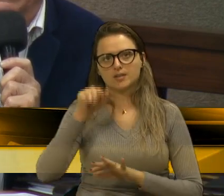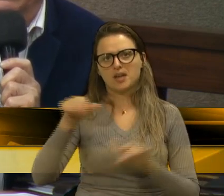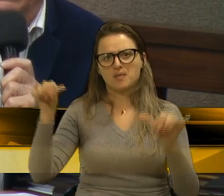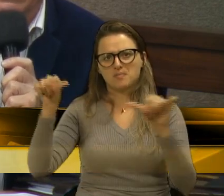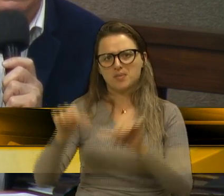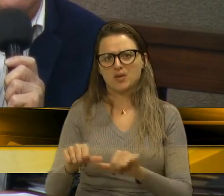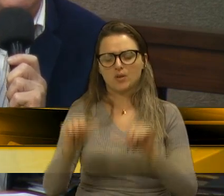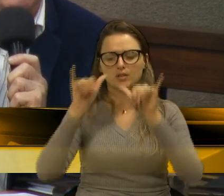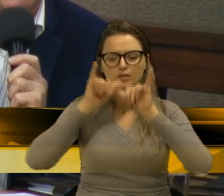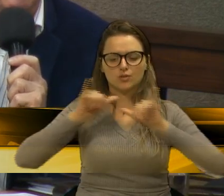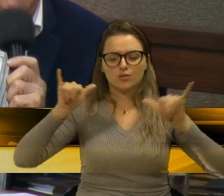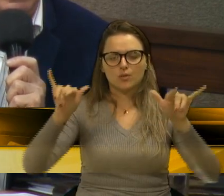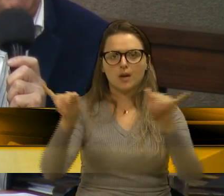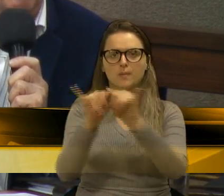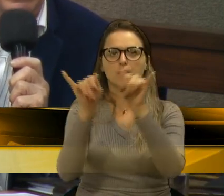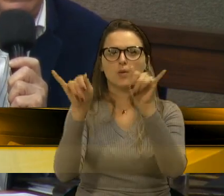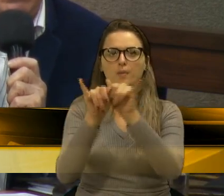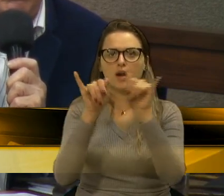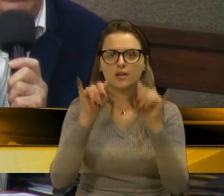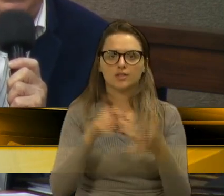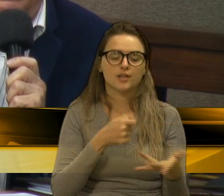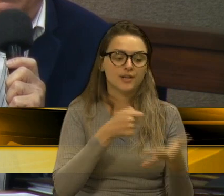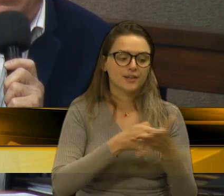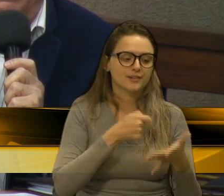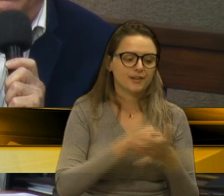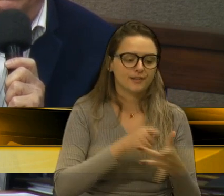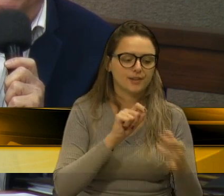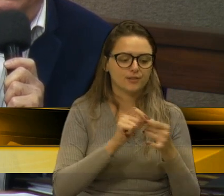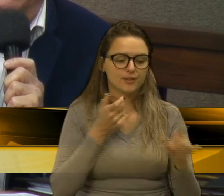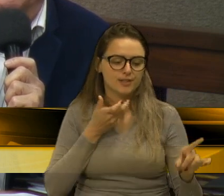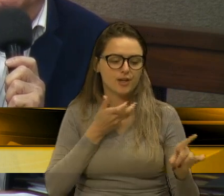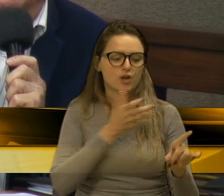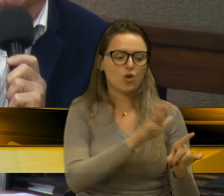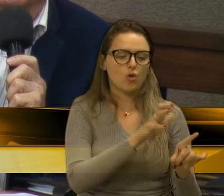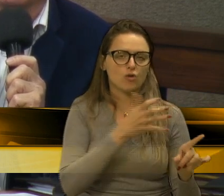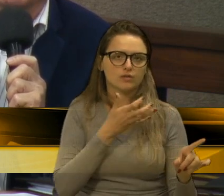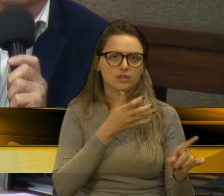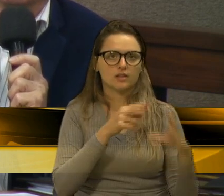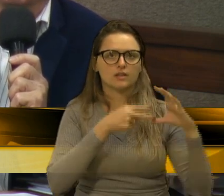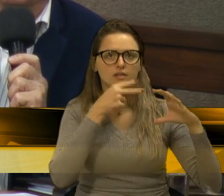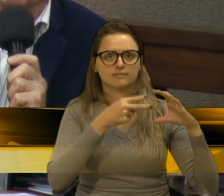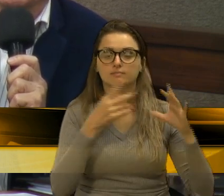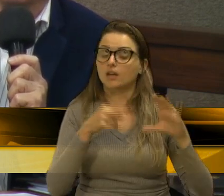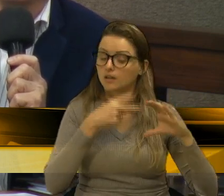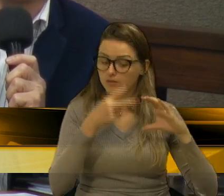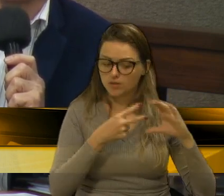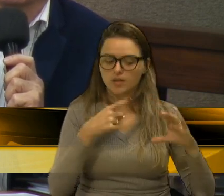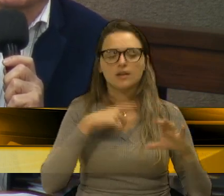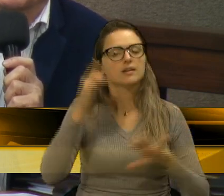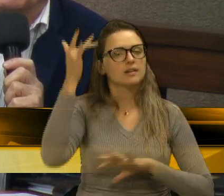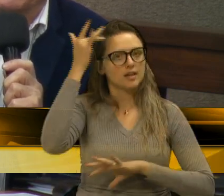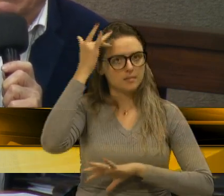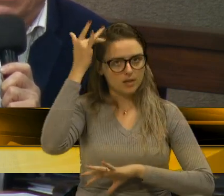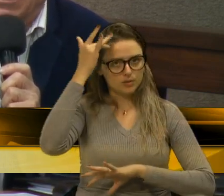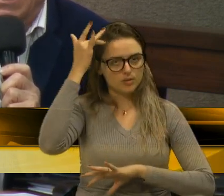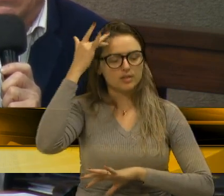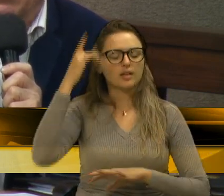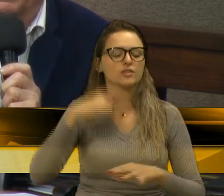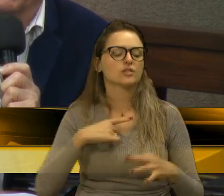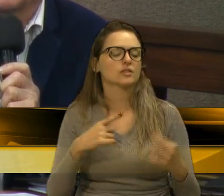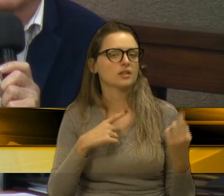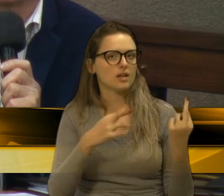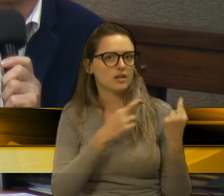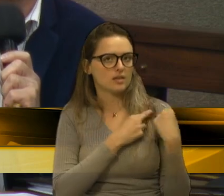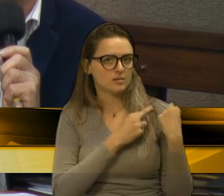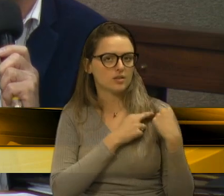bobagens aí, tentando jogar a população contra a Câmara de Vereadores. A Câmara de Vereadores está muito madura e tem responsabilidade